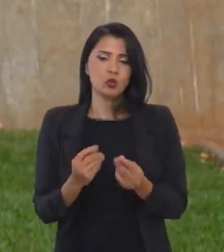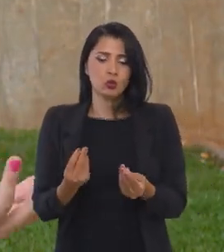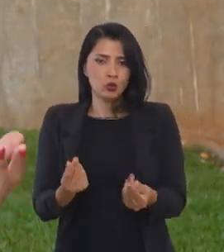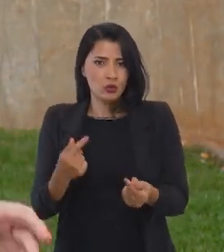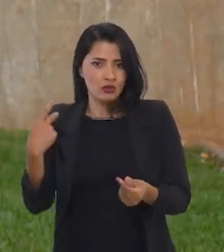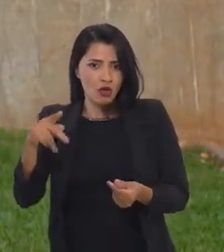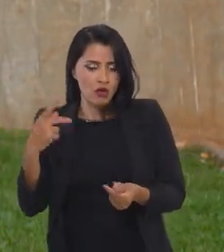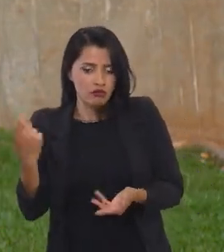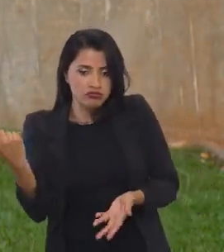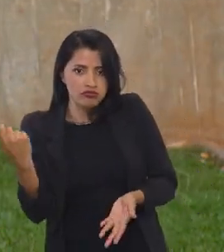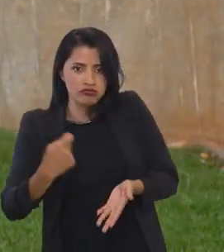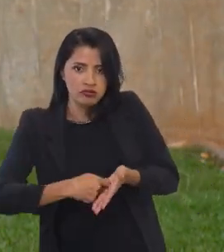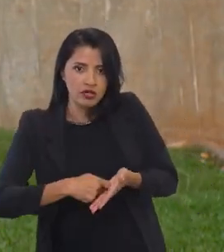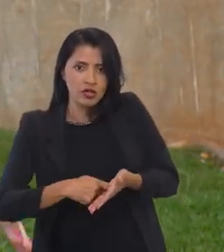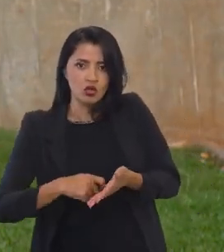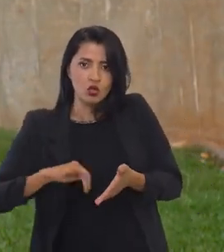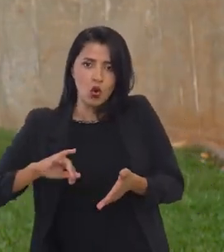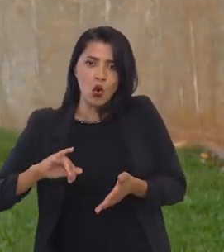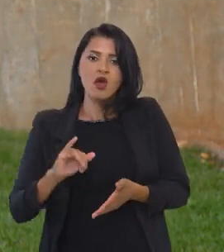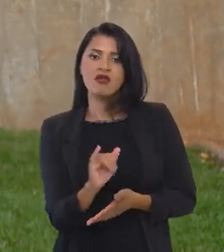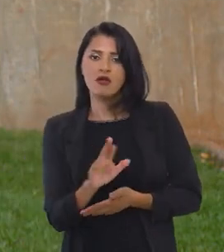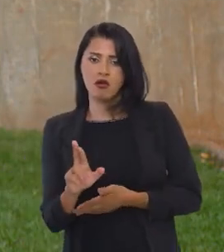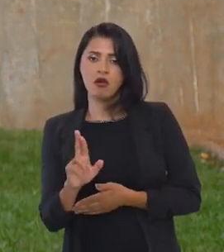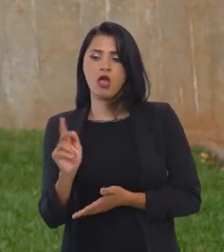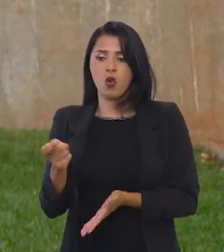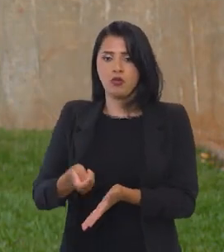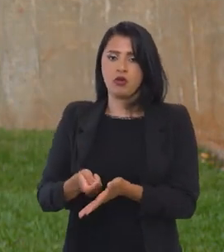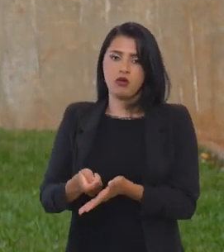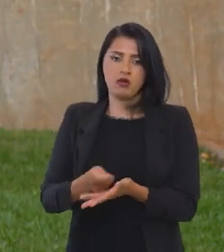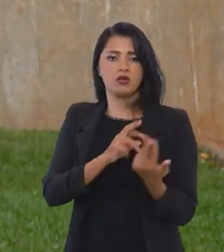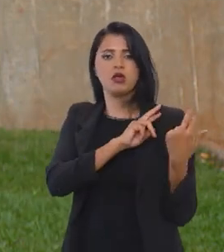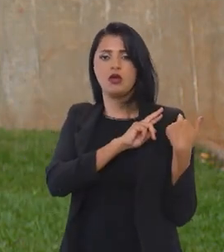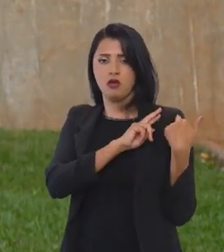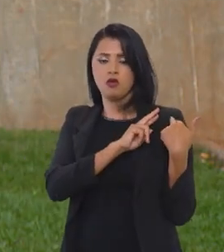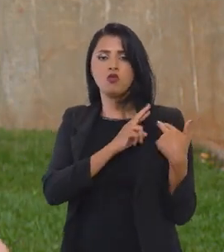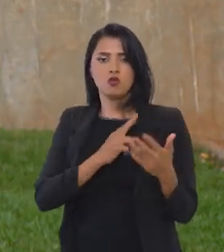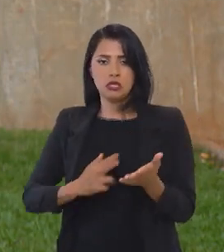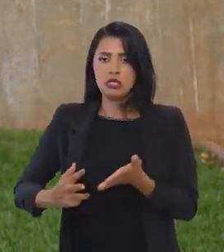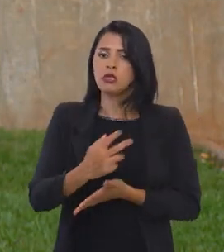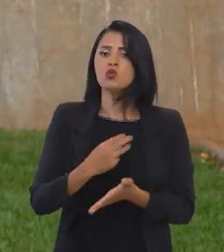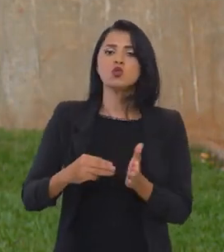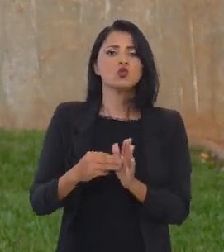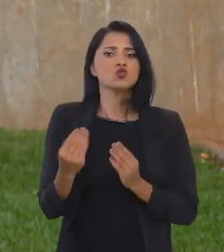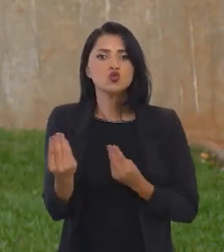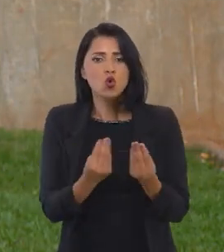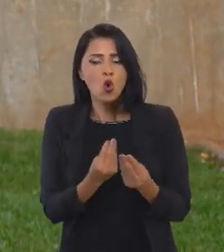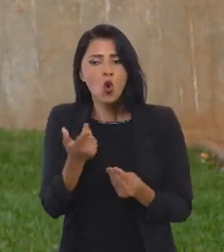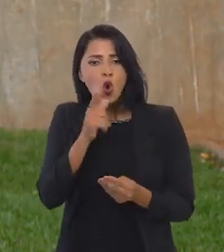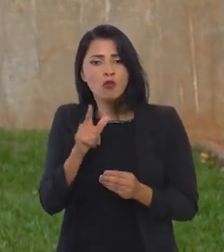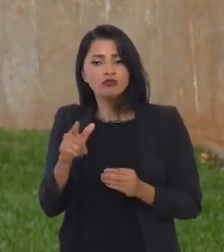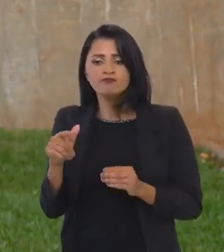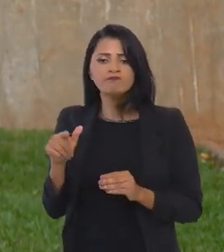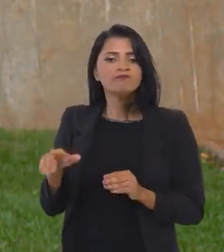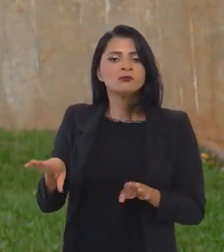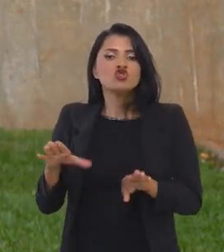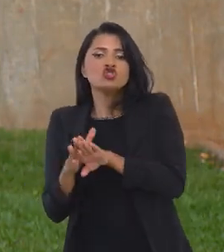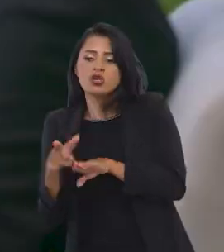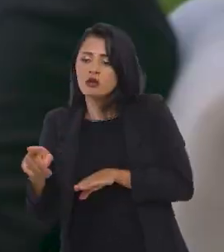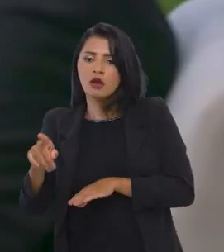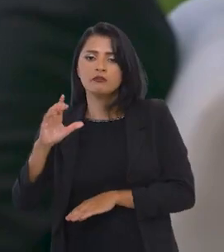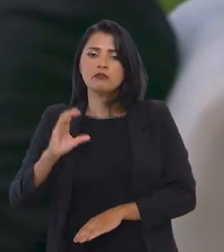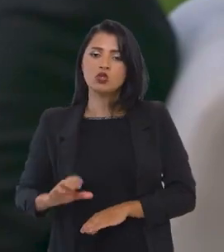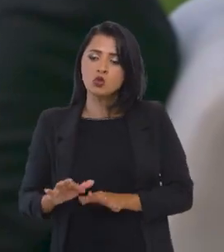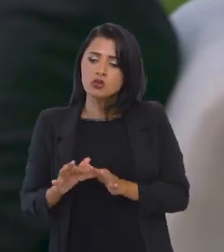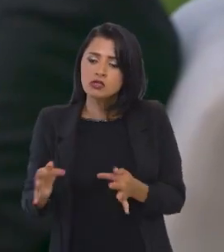acerto do imposto de renda é uma obrigação tributária. Como é que a administração tributária chega no cidadão